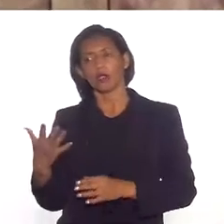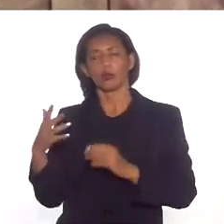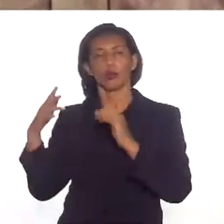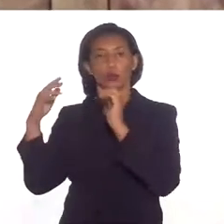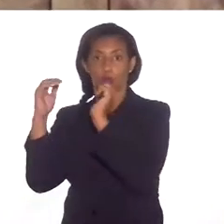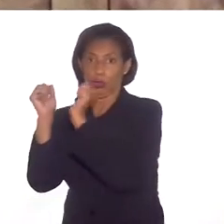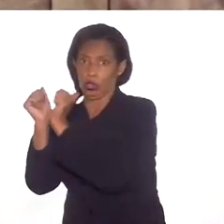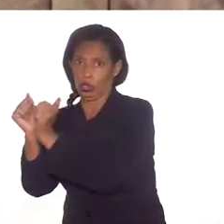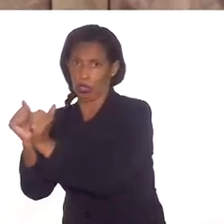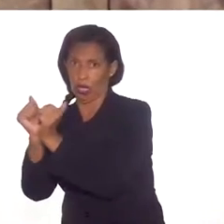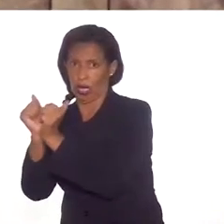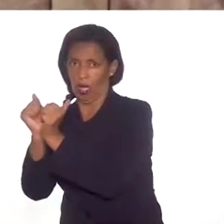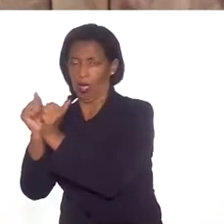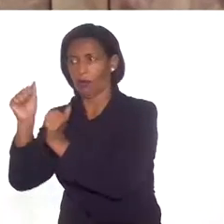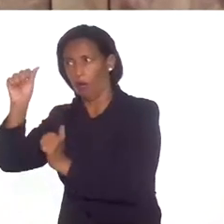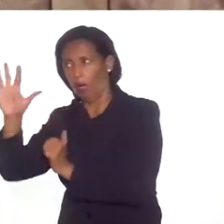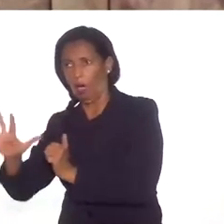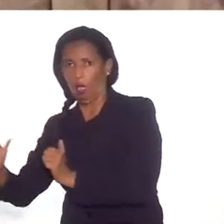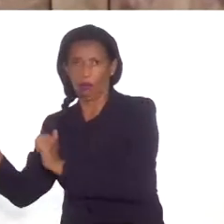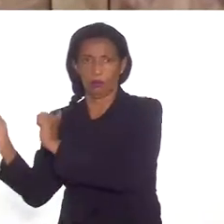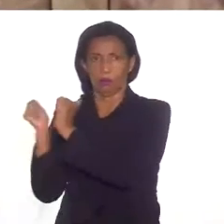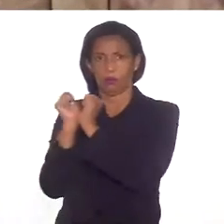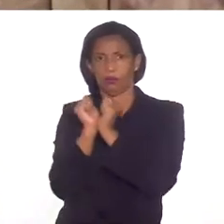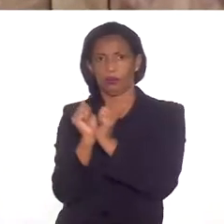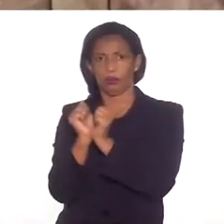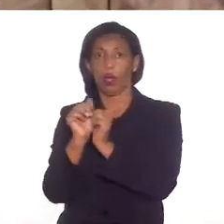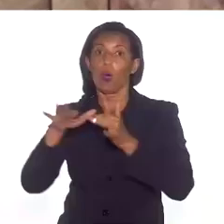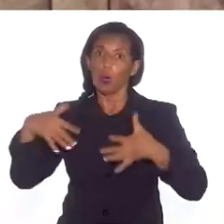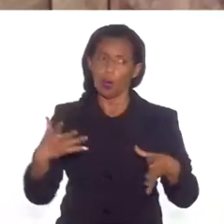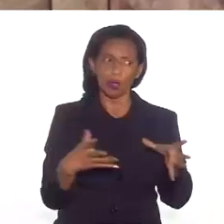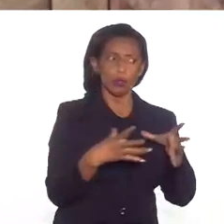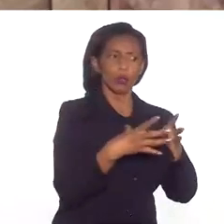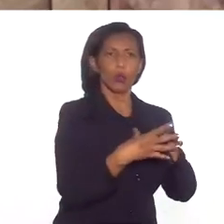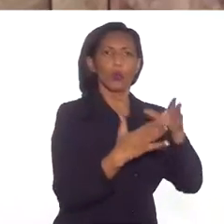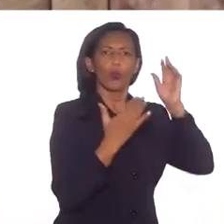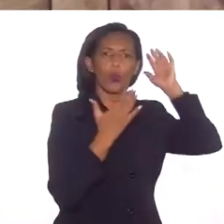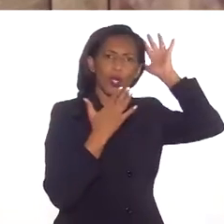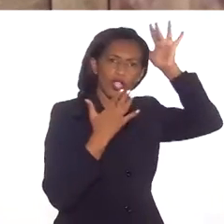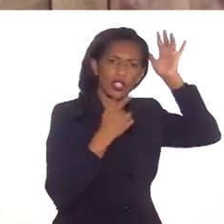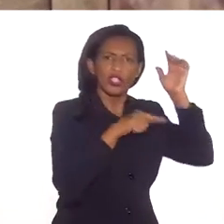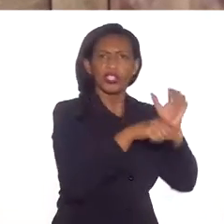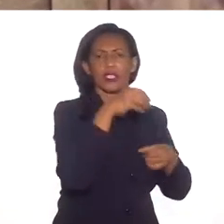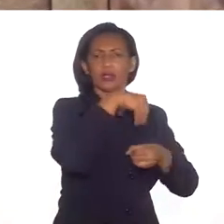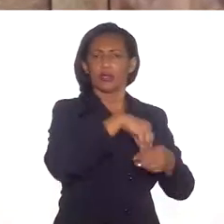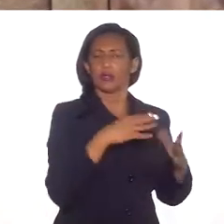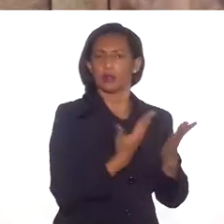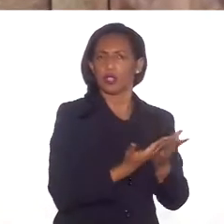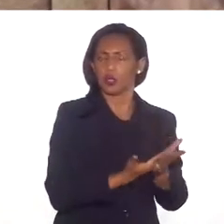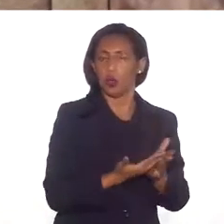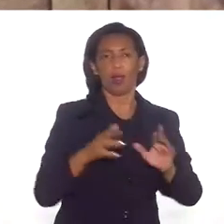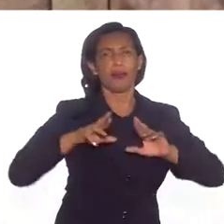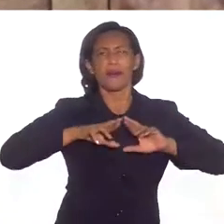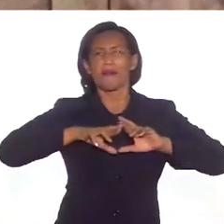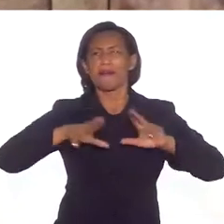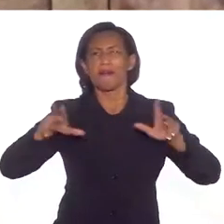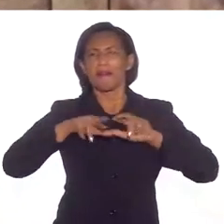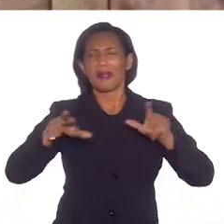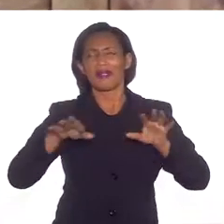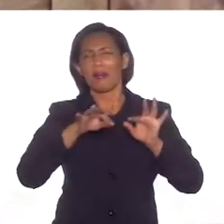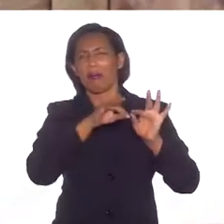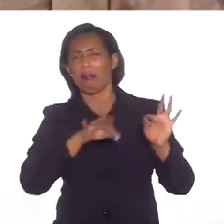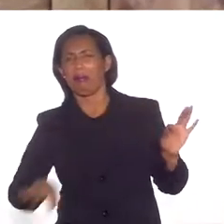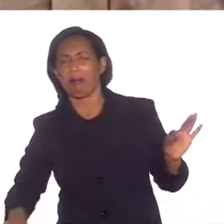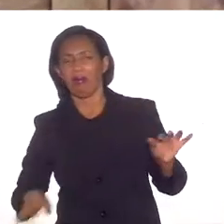foram escravizados, trazidos do continente africano, quanto dos povos indígenas nas escolas. Mas isso não é muito